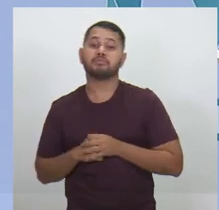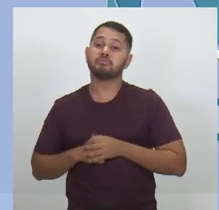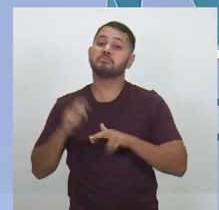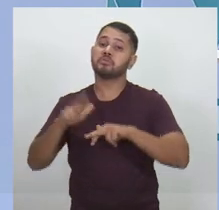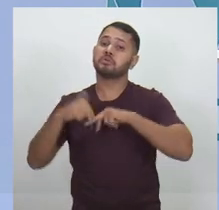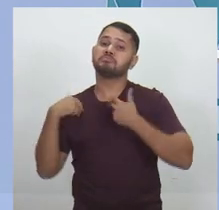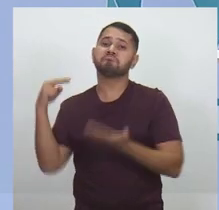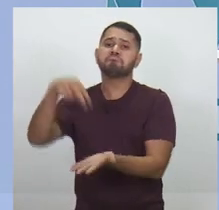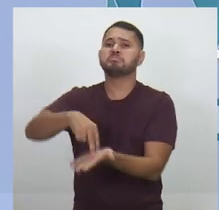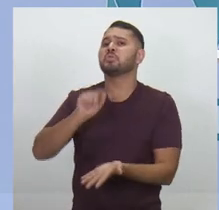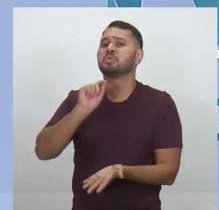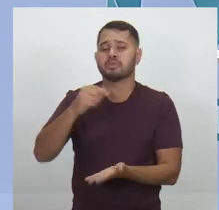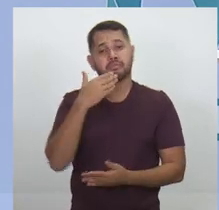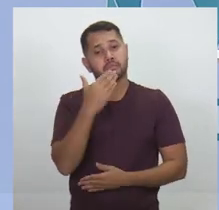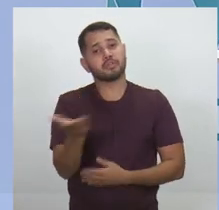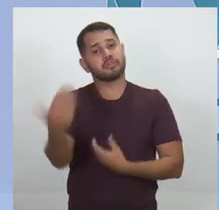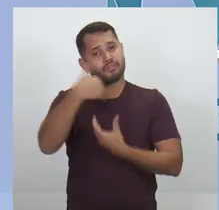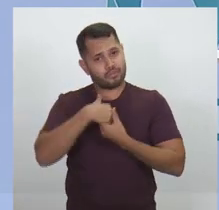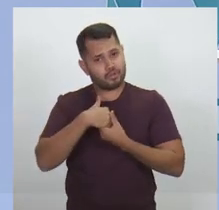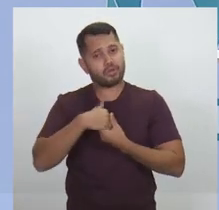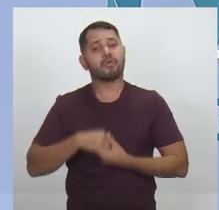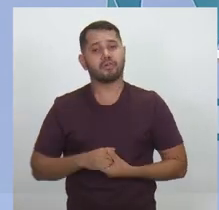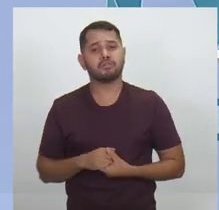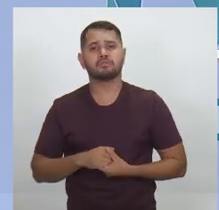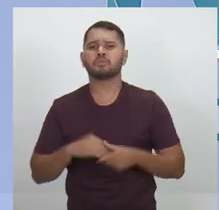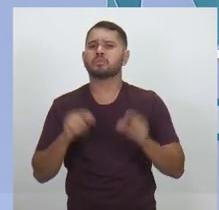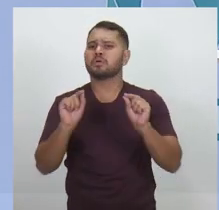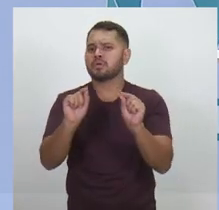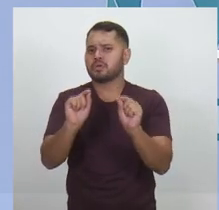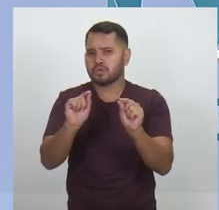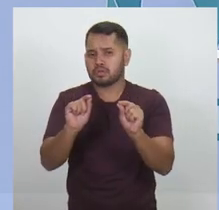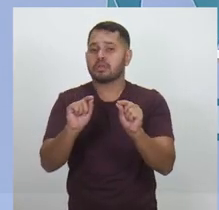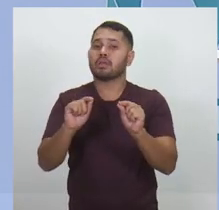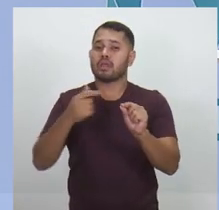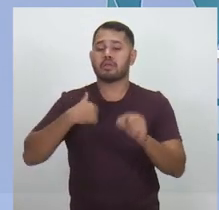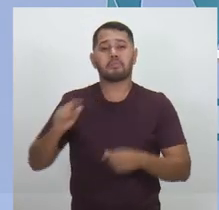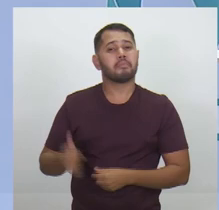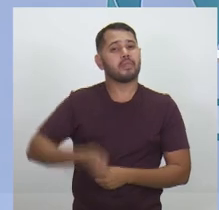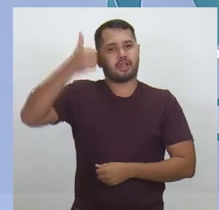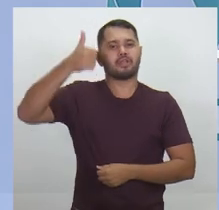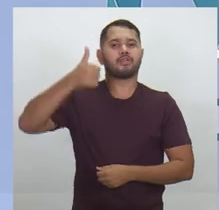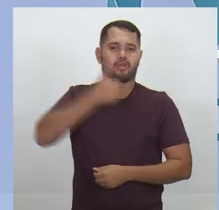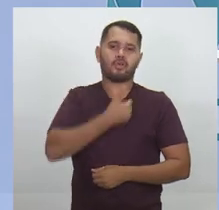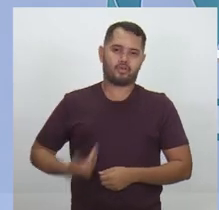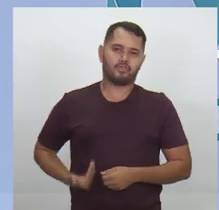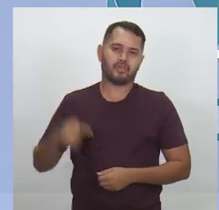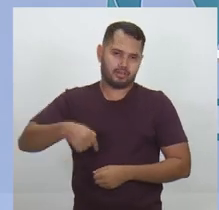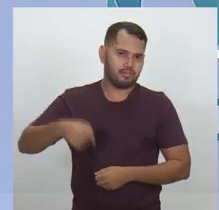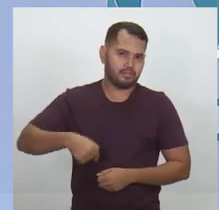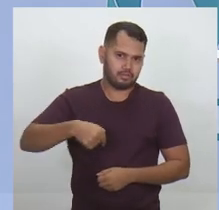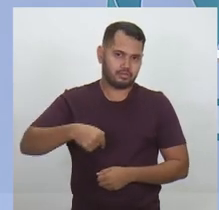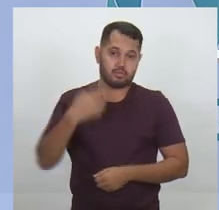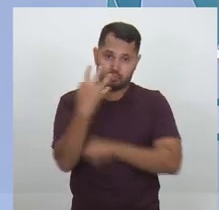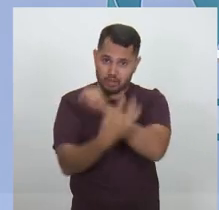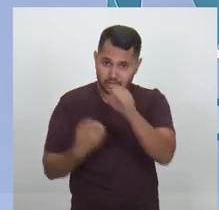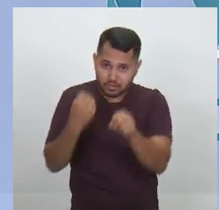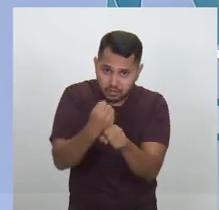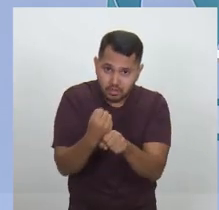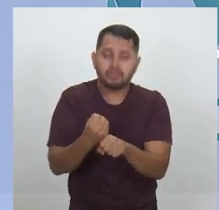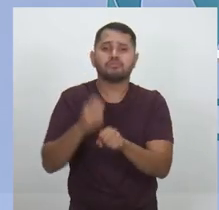aqui para lhe pedir o voto e dizer a você, eu fui o melhor governador desse país. Em quatro anos,